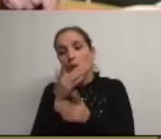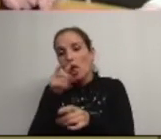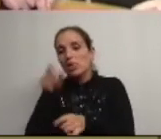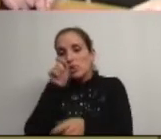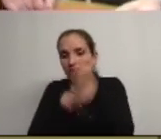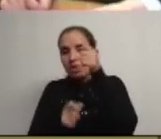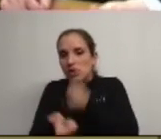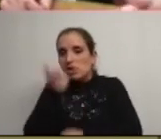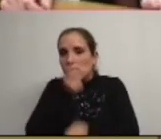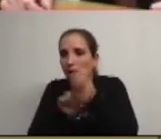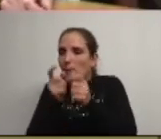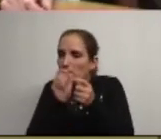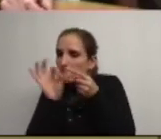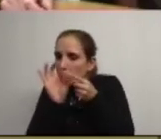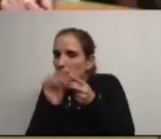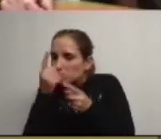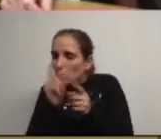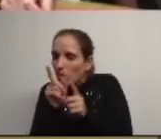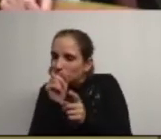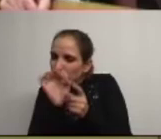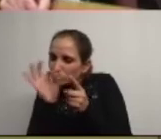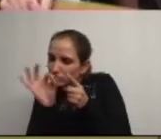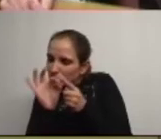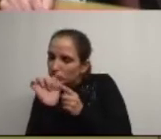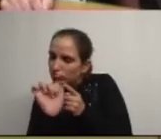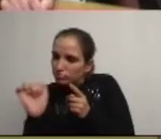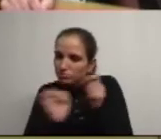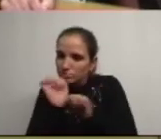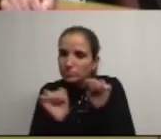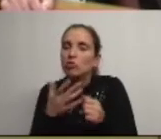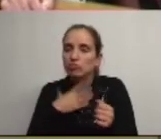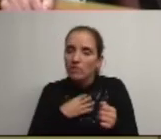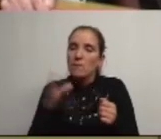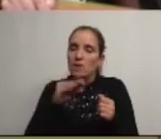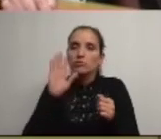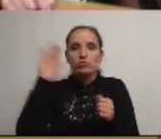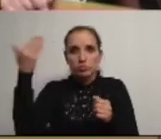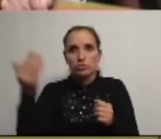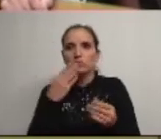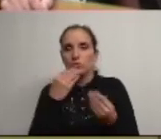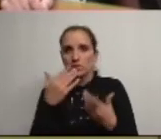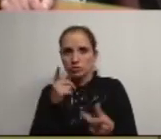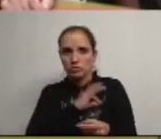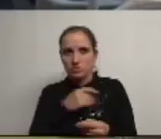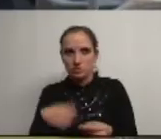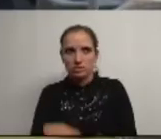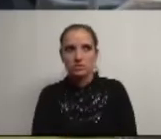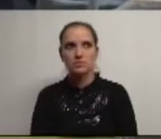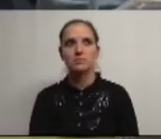muito personalizada temos alguns casos gostaríamos de ter mais no futuro muito obrigado Sr. Presidente Sr.